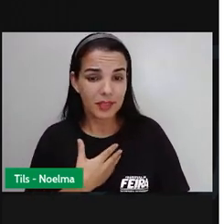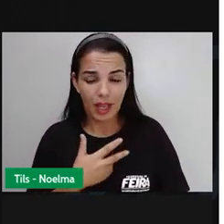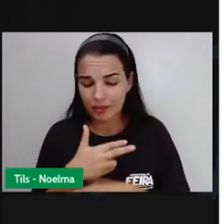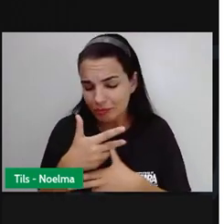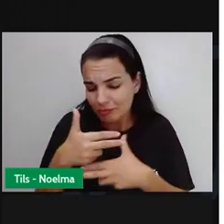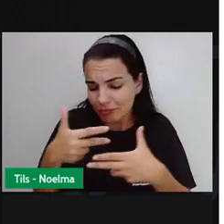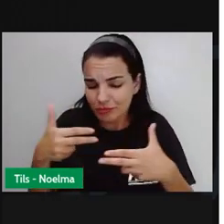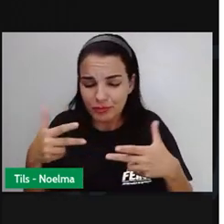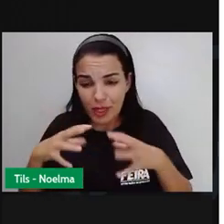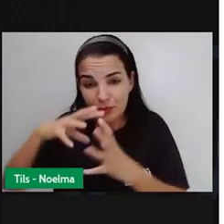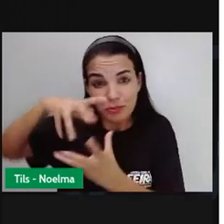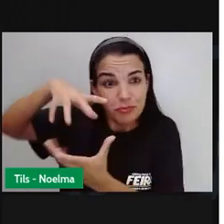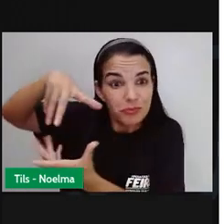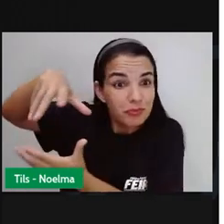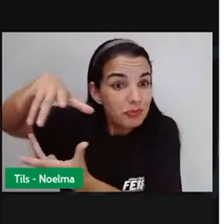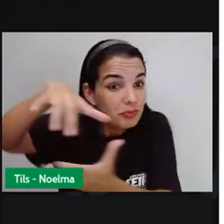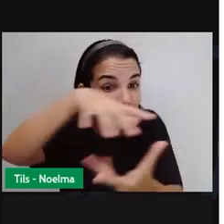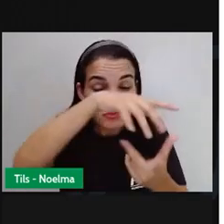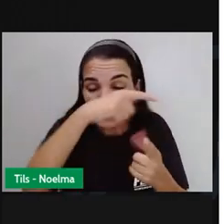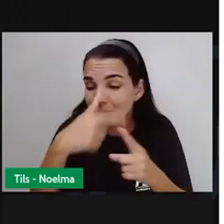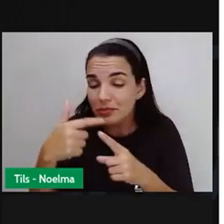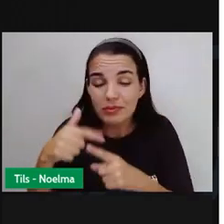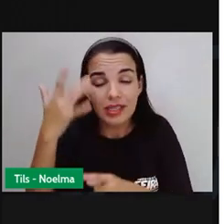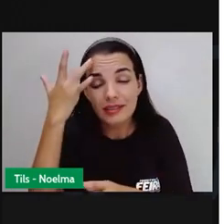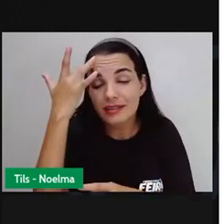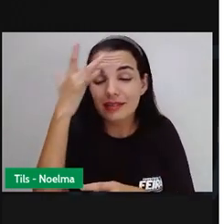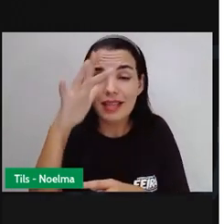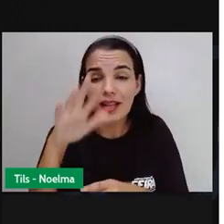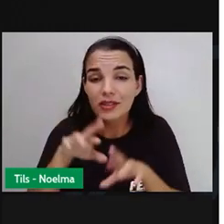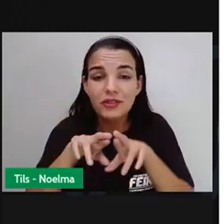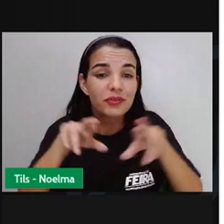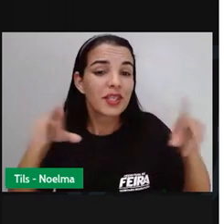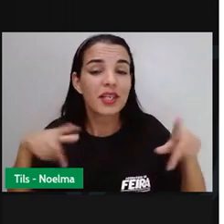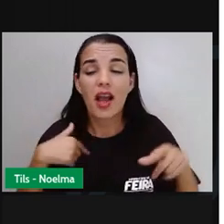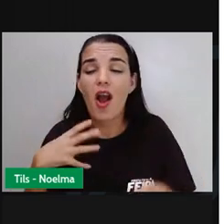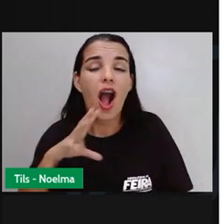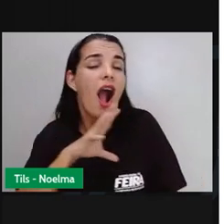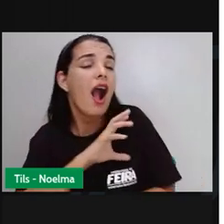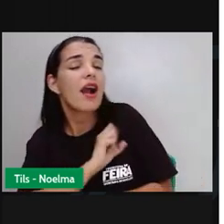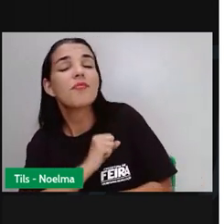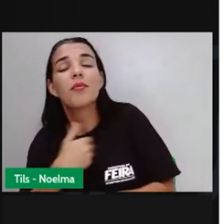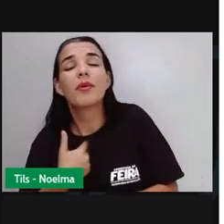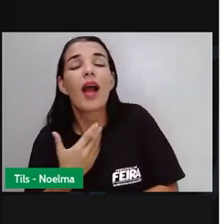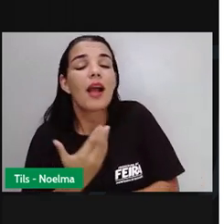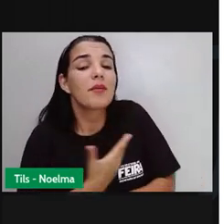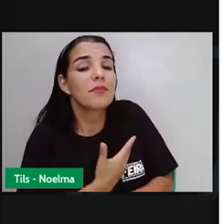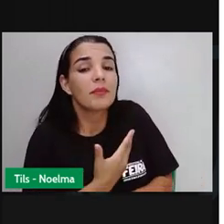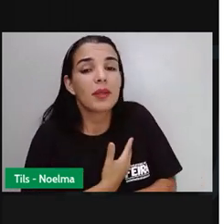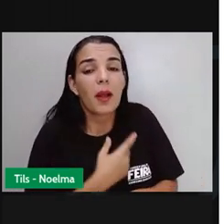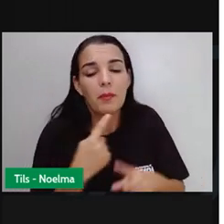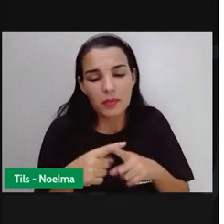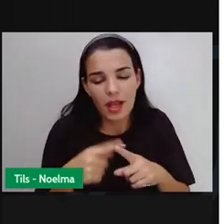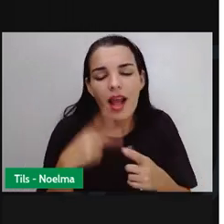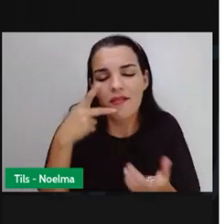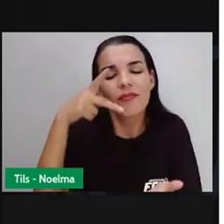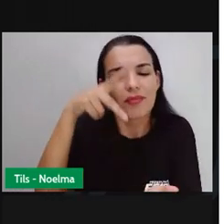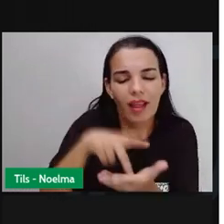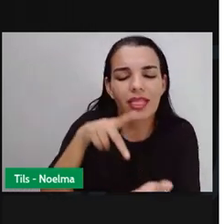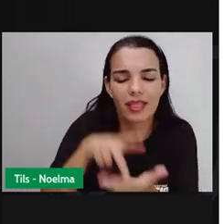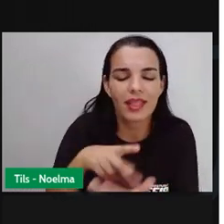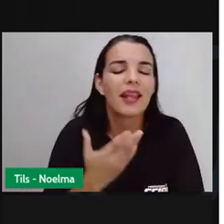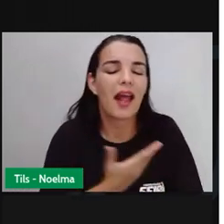os lugares, mesmo eles sendo diferentes, eu gosto muito deles, essa verdadeira amizade.